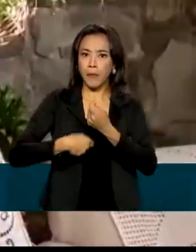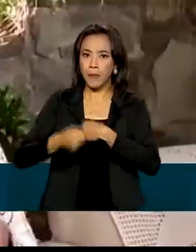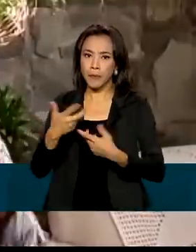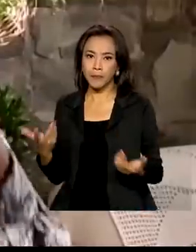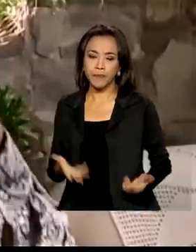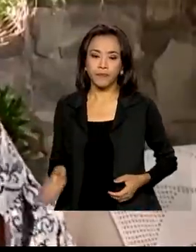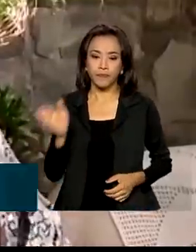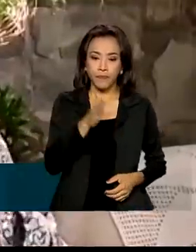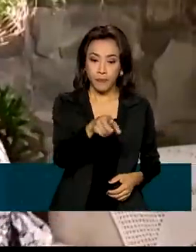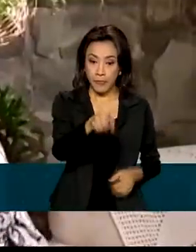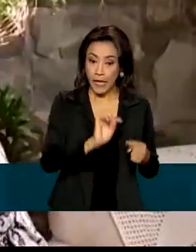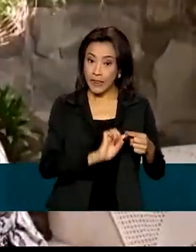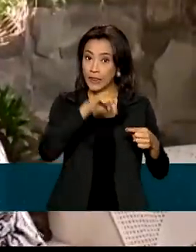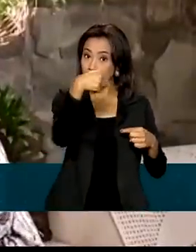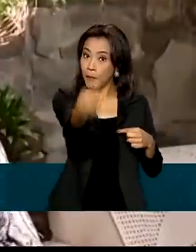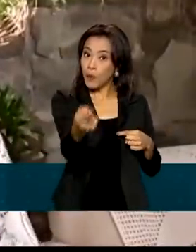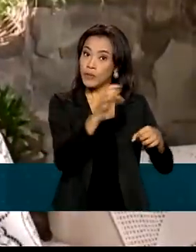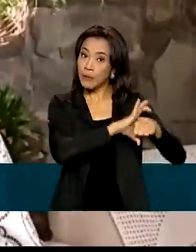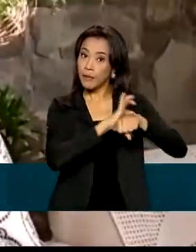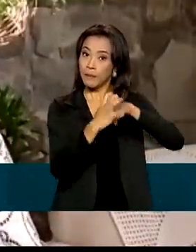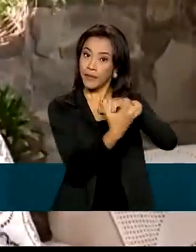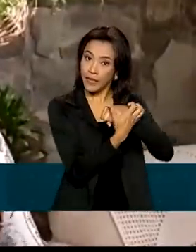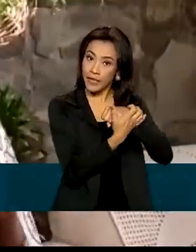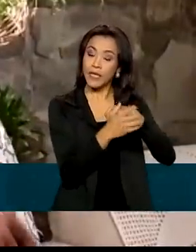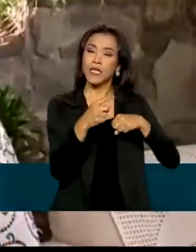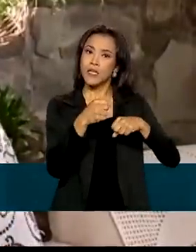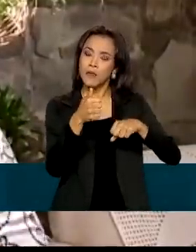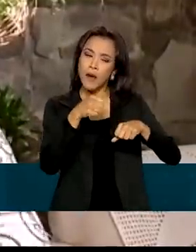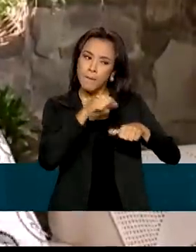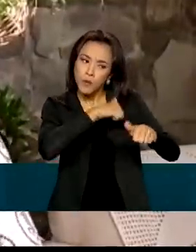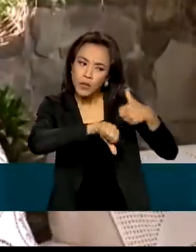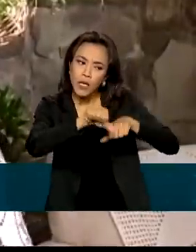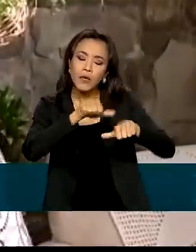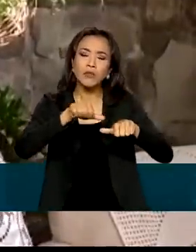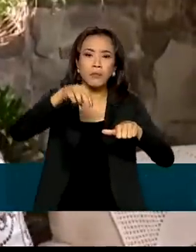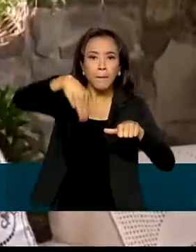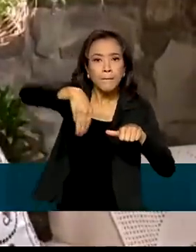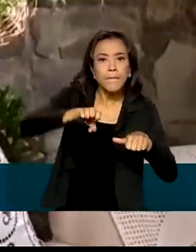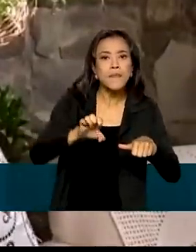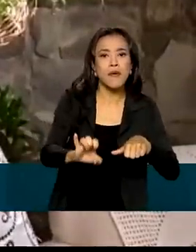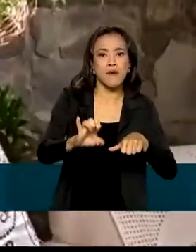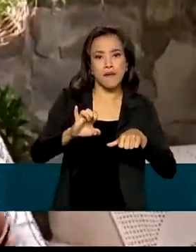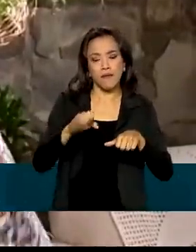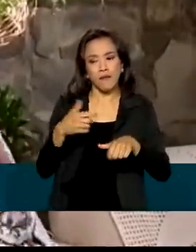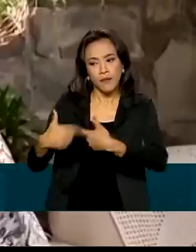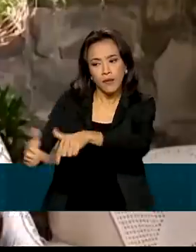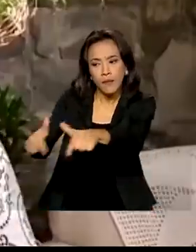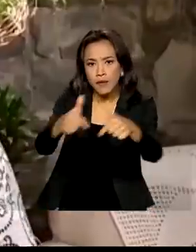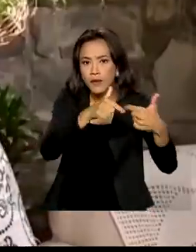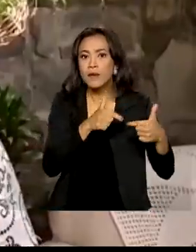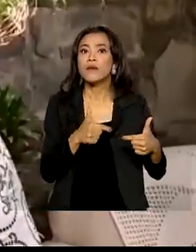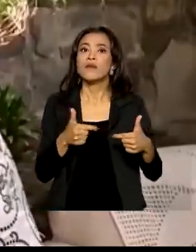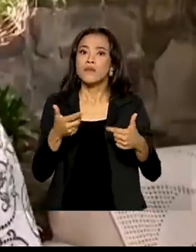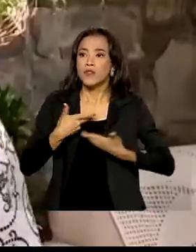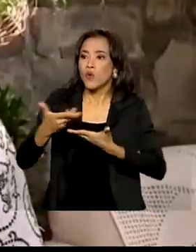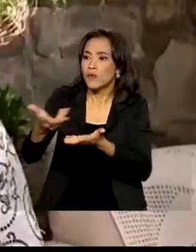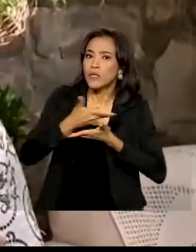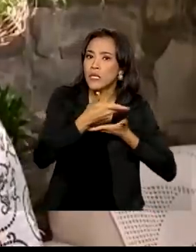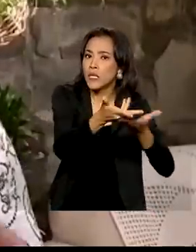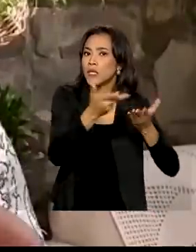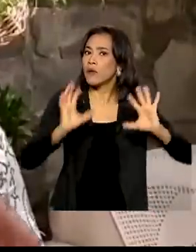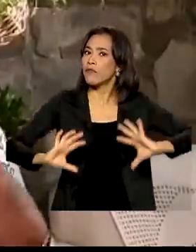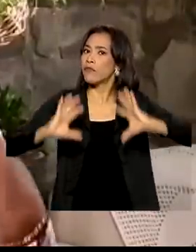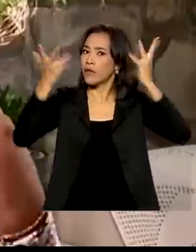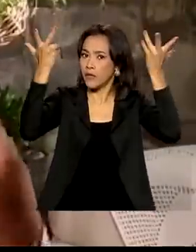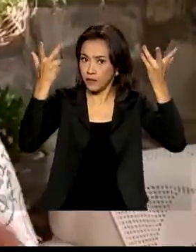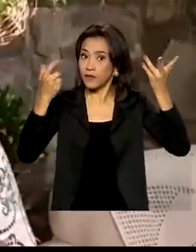-pandemia, a gente foi se adaptando, transformamos em MEI e trabalhamos com eventos menores, mais intimistas, mais personalizados, eventos que